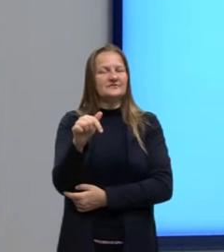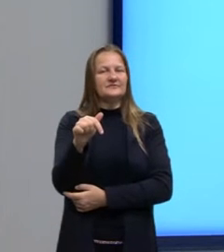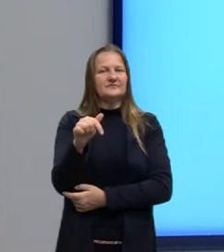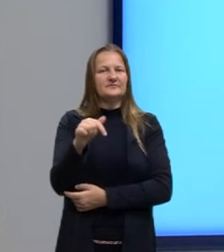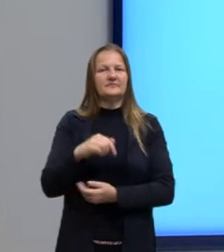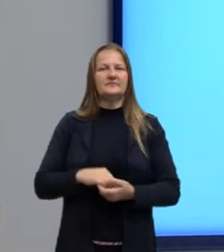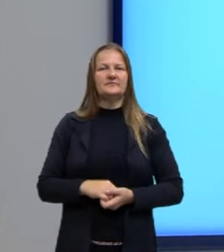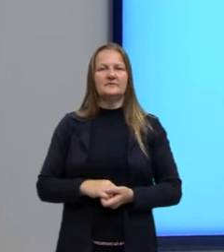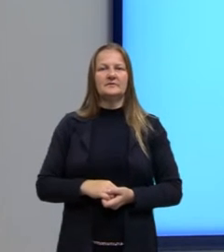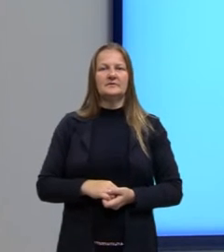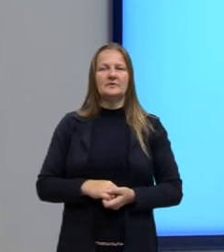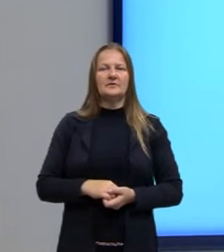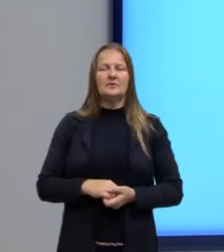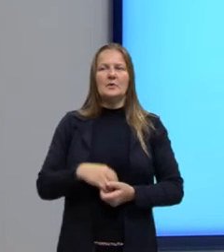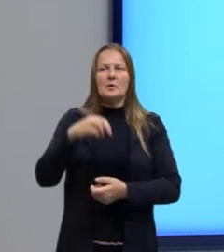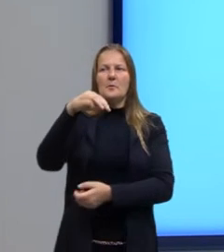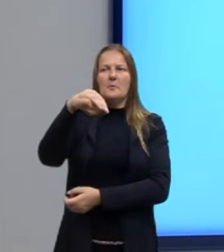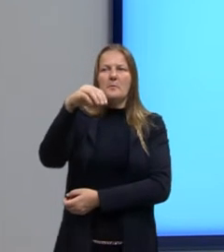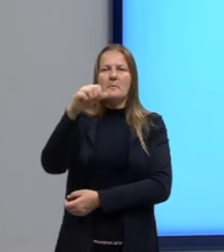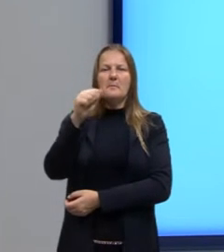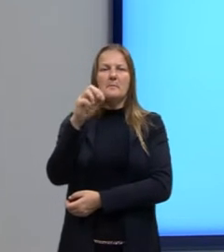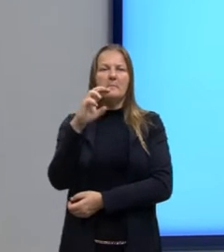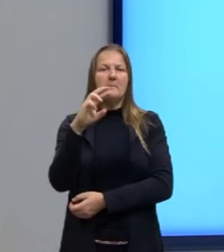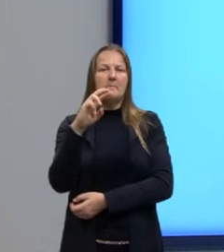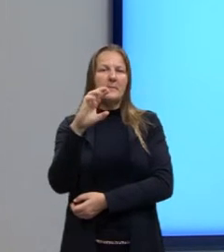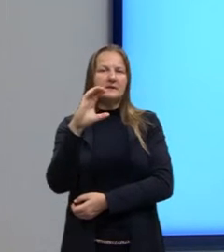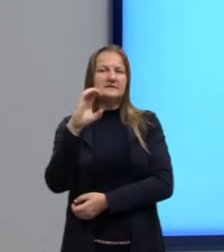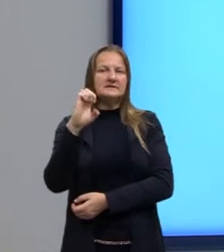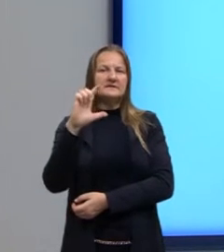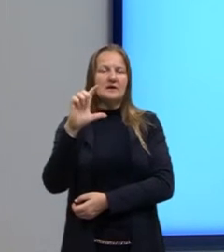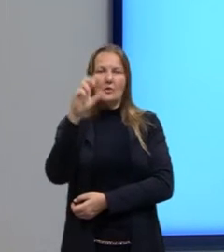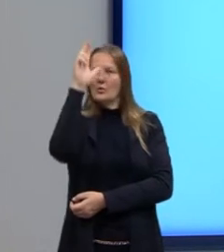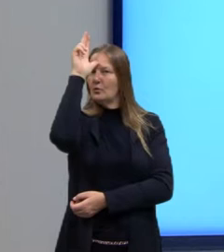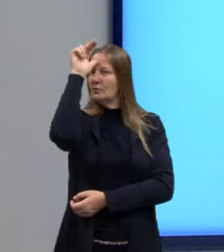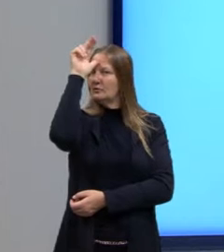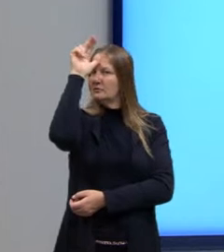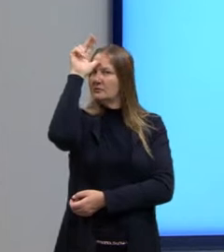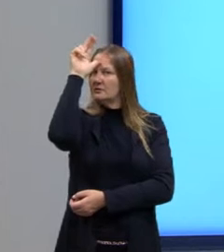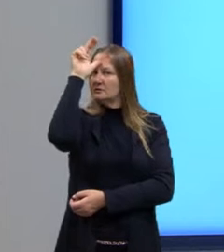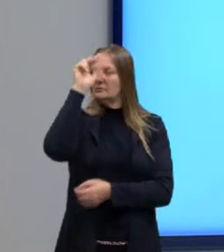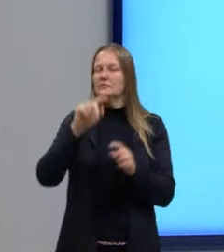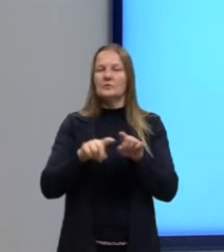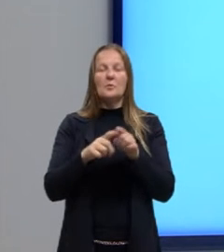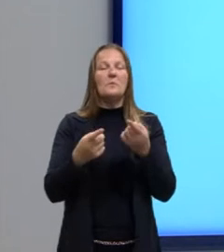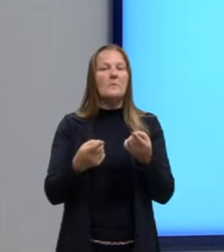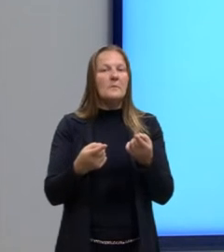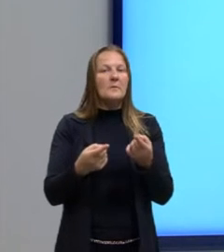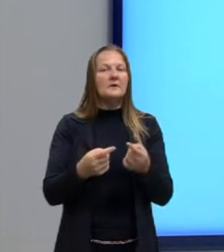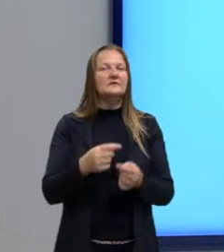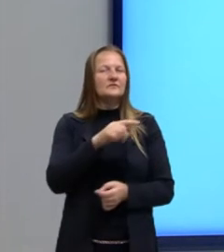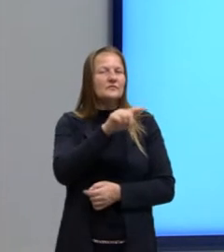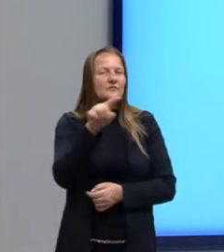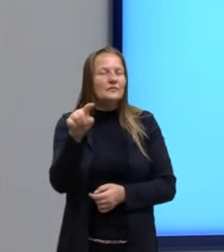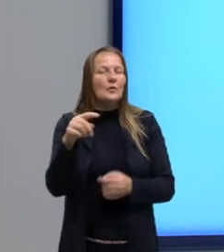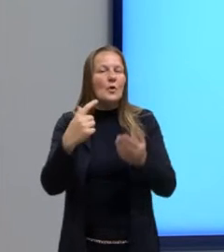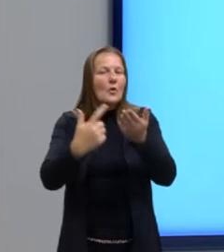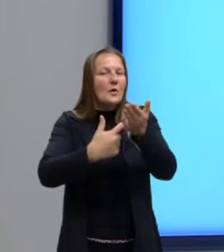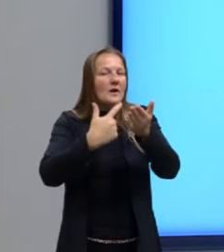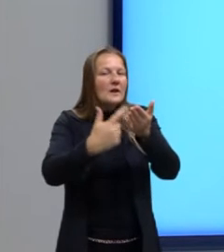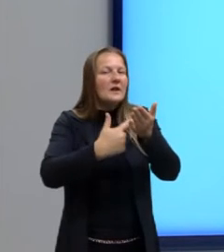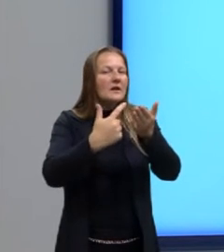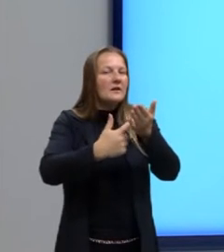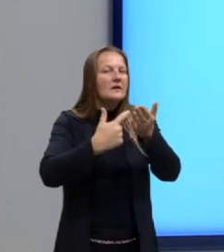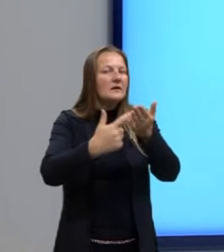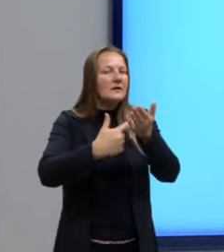Ela é uma obra do Marcel Duchamp, lá do dadaísmo. mas eu aposto que no teu livro aí da